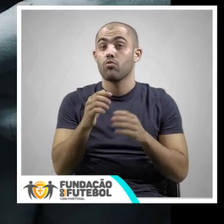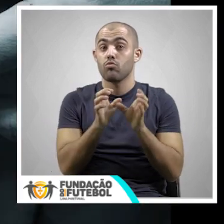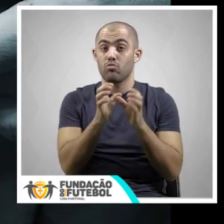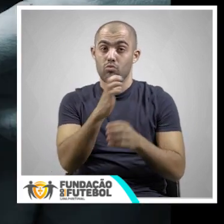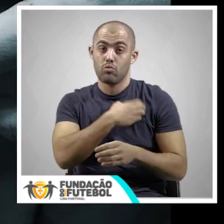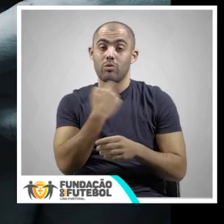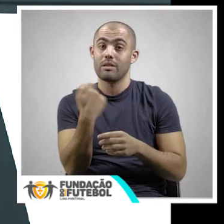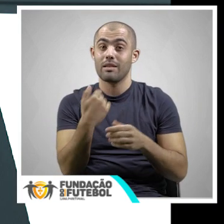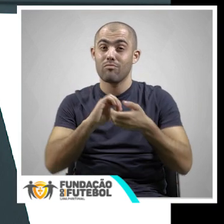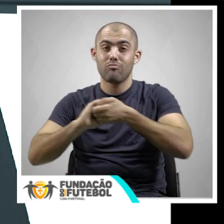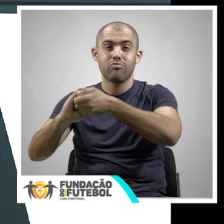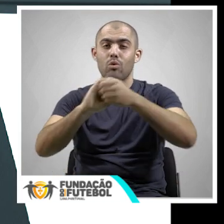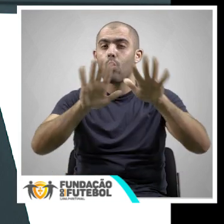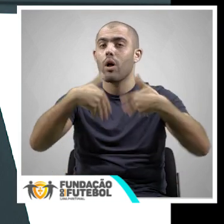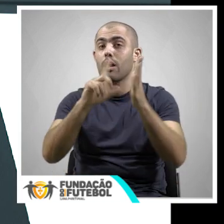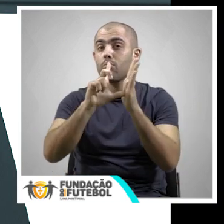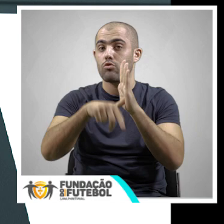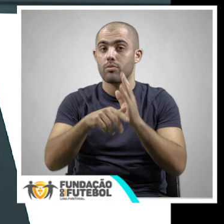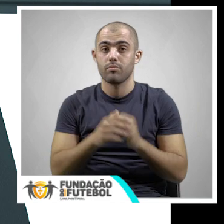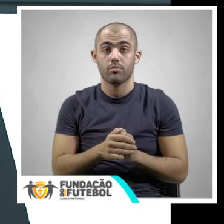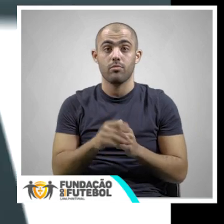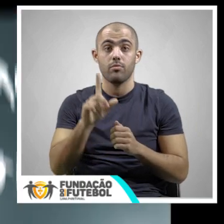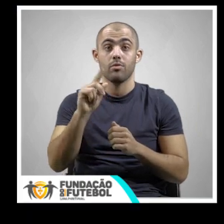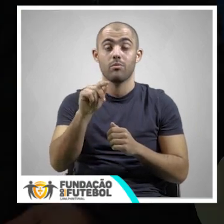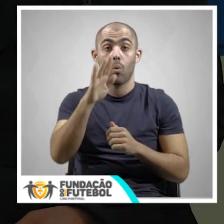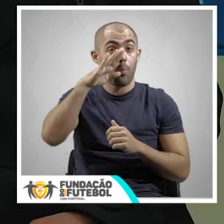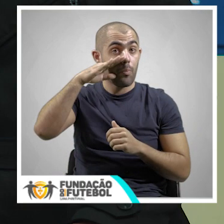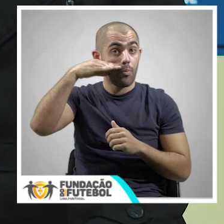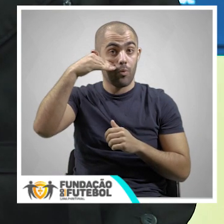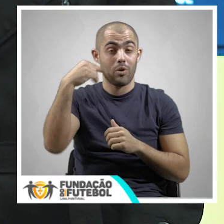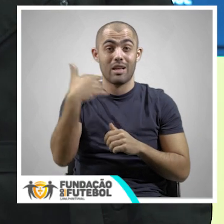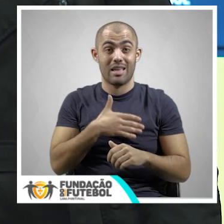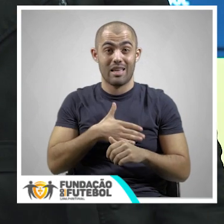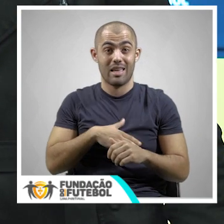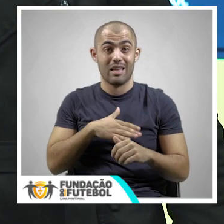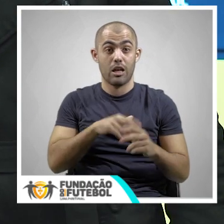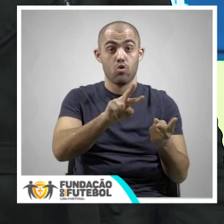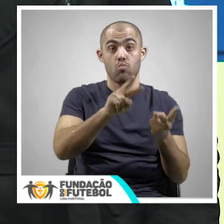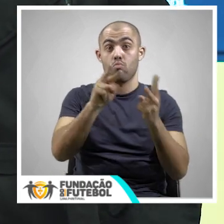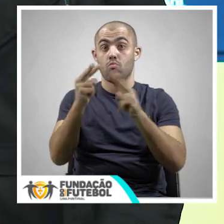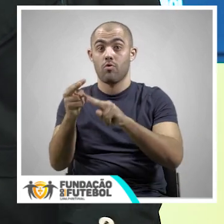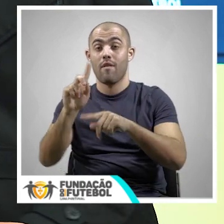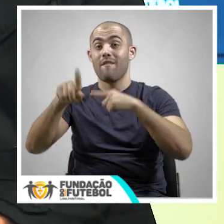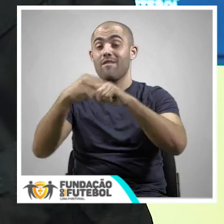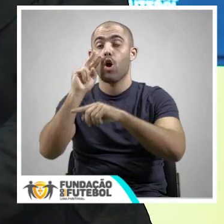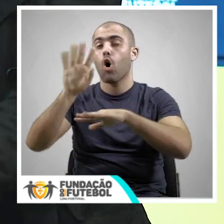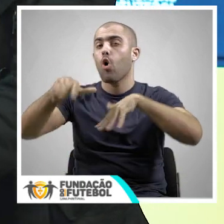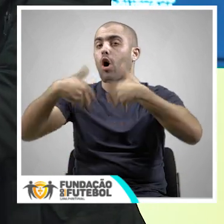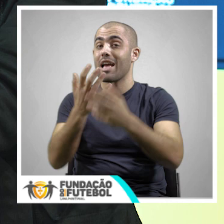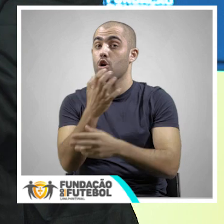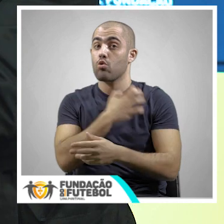os clubes têm que estar de braços abertos para qualquer ação deste centro. Também o Passos de Ferreira quer passar o testemunho.